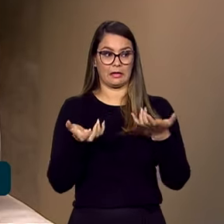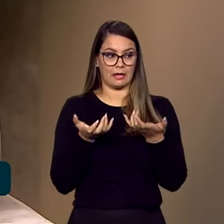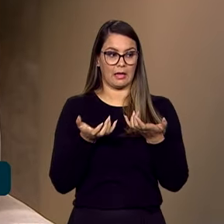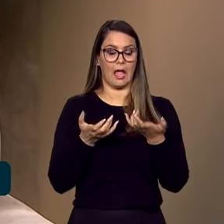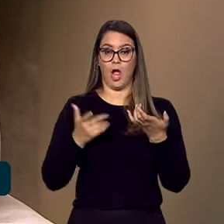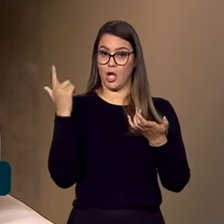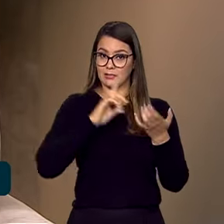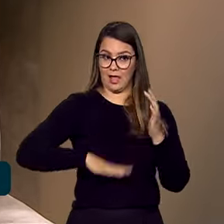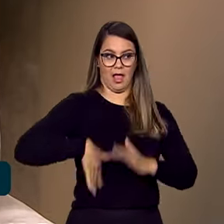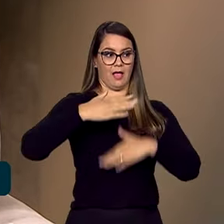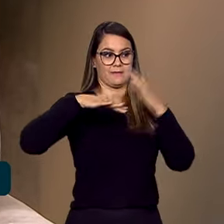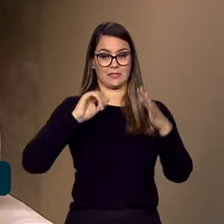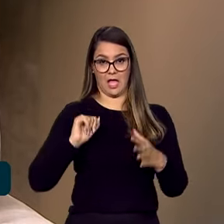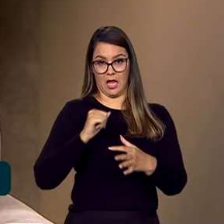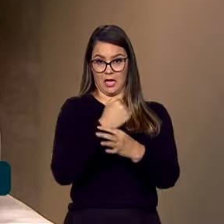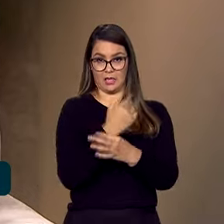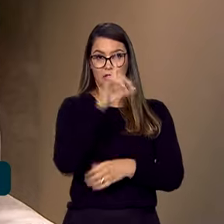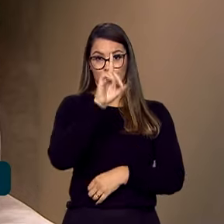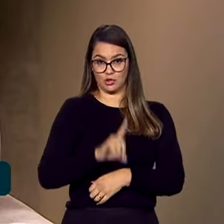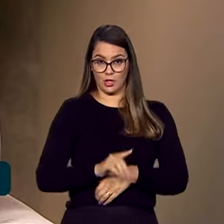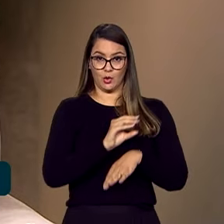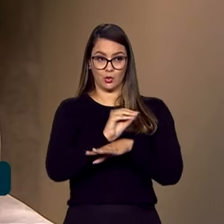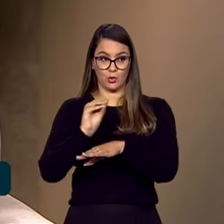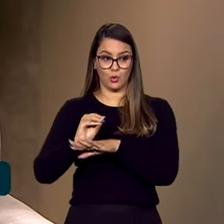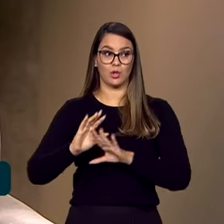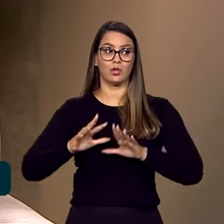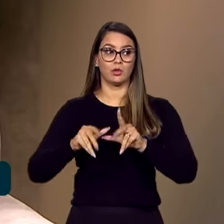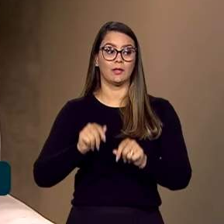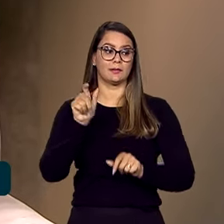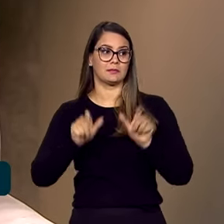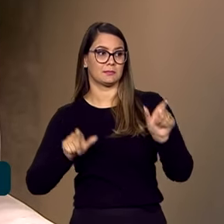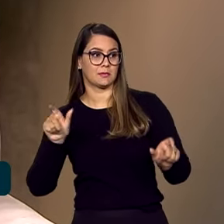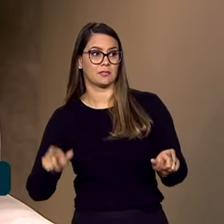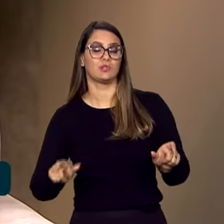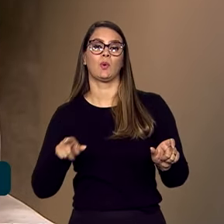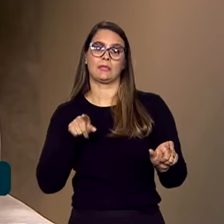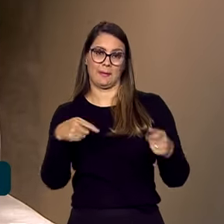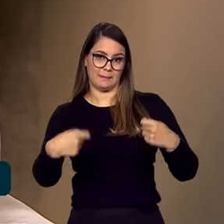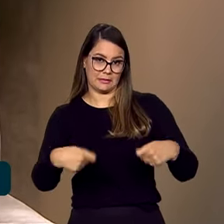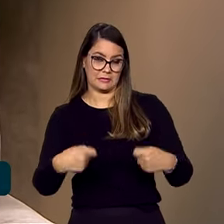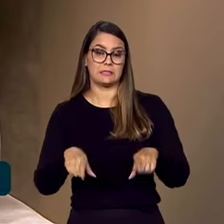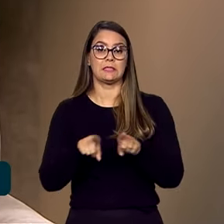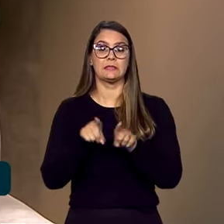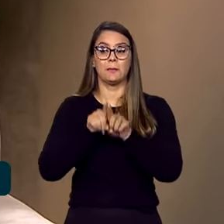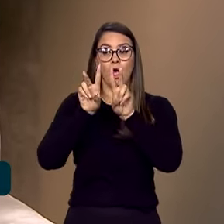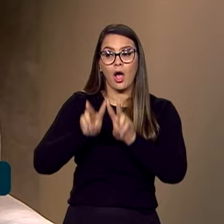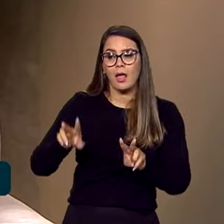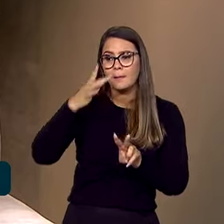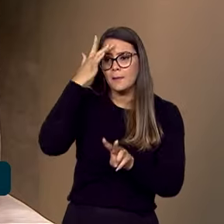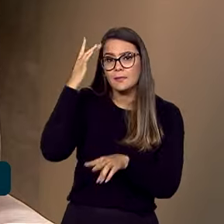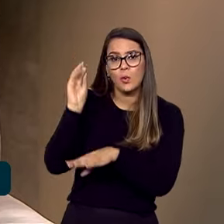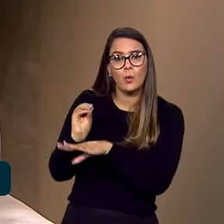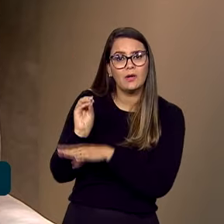avançar na garantia do direito ao cuidado a todas as pessoas que dele necessitem e também olhar para quem cuida.